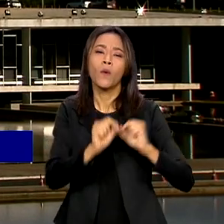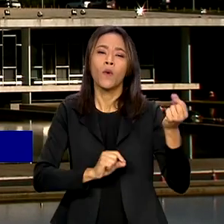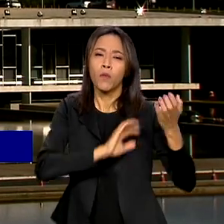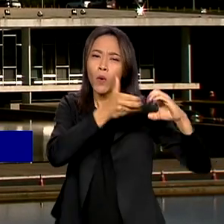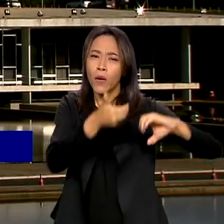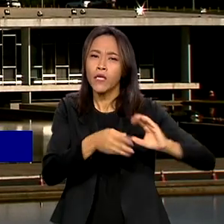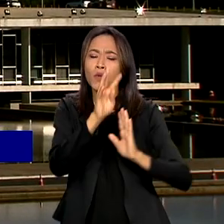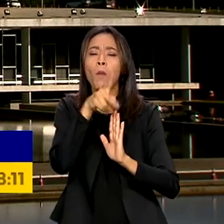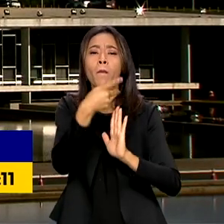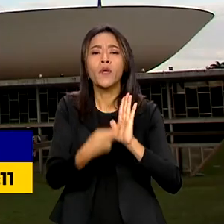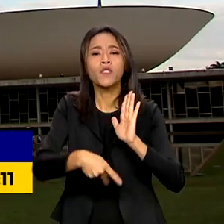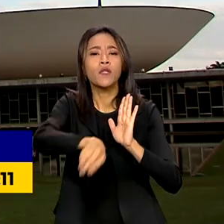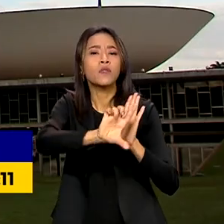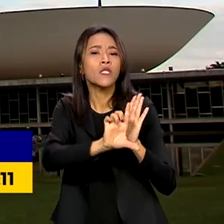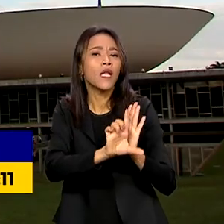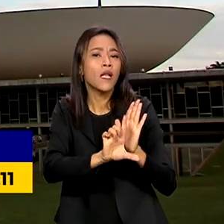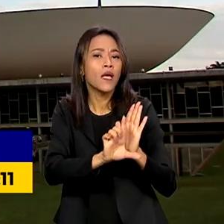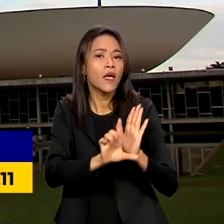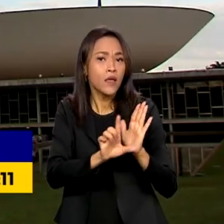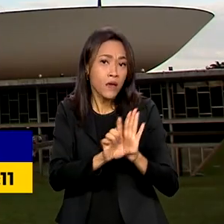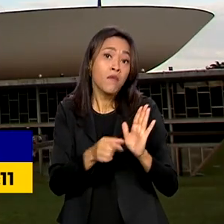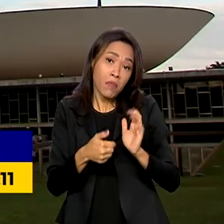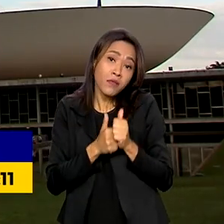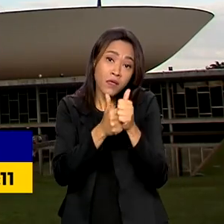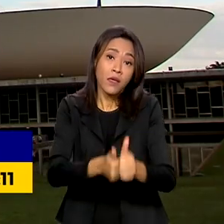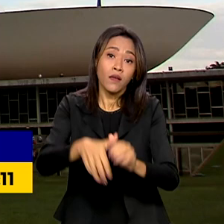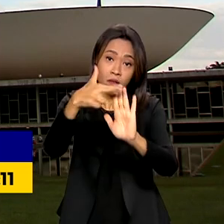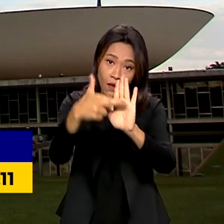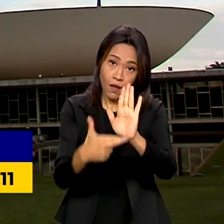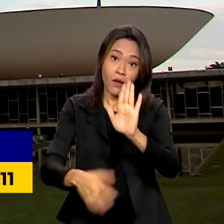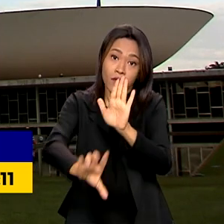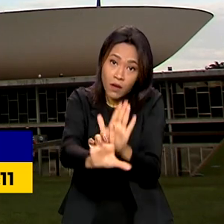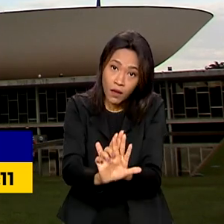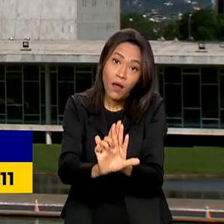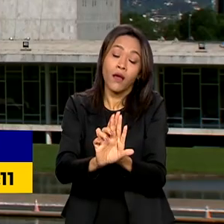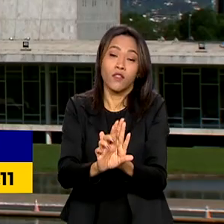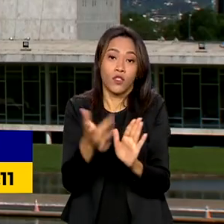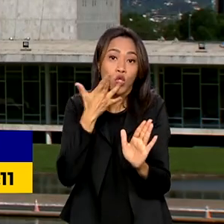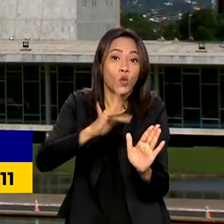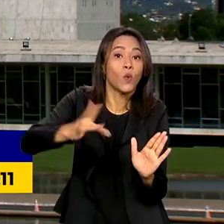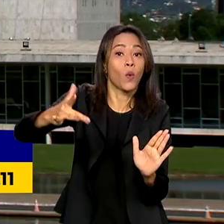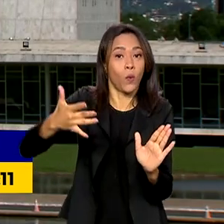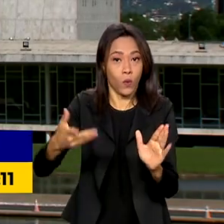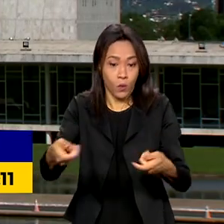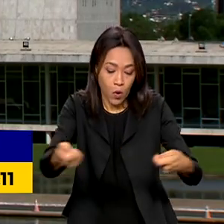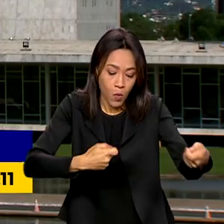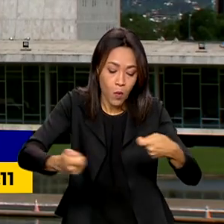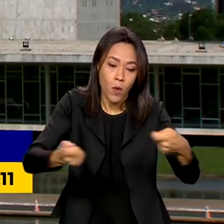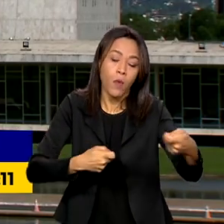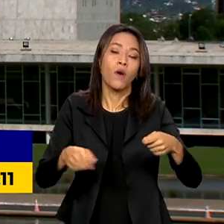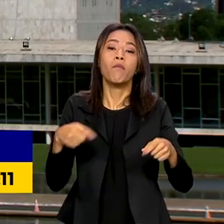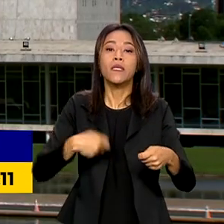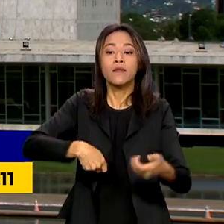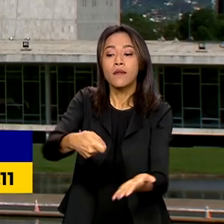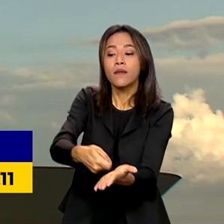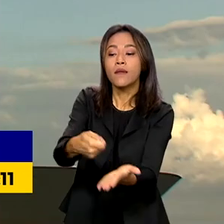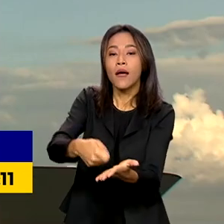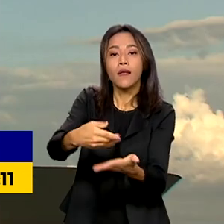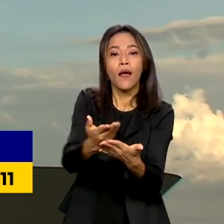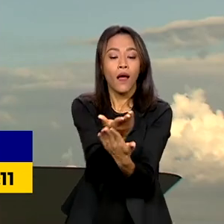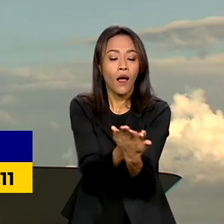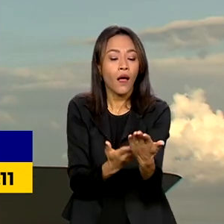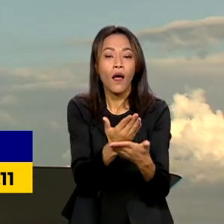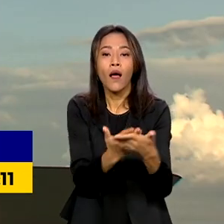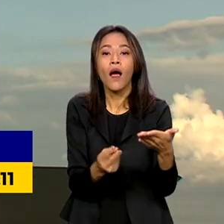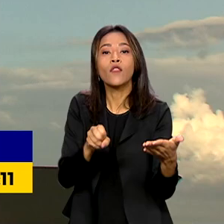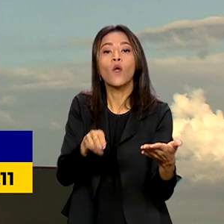para regulamentar o comércio de ouro no país. A proposta determina, por exemplo, a exigência de nota fiscal eletrônica nas